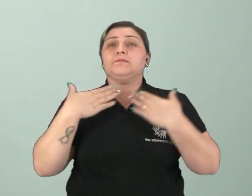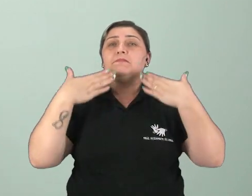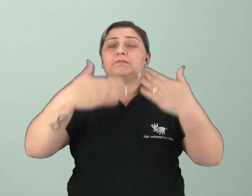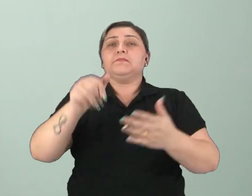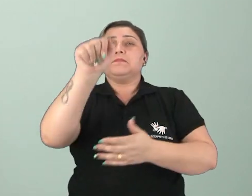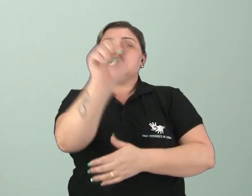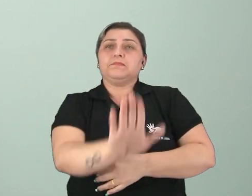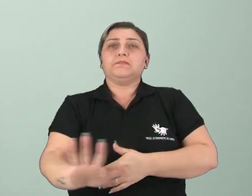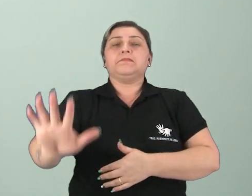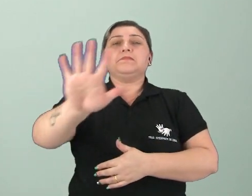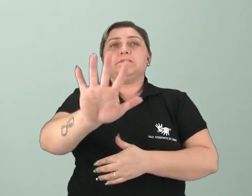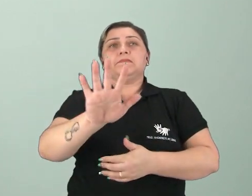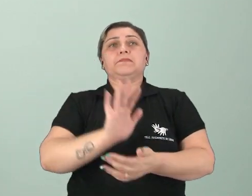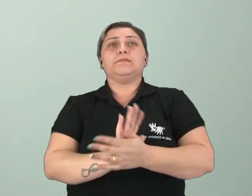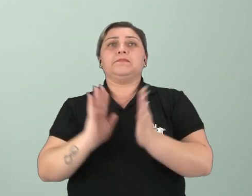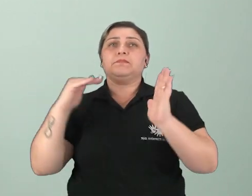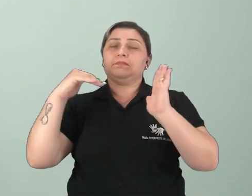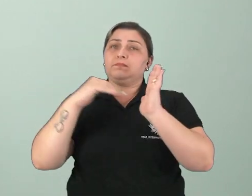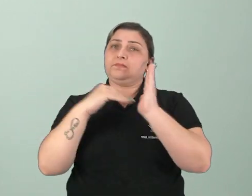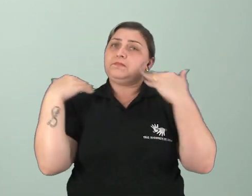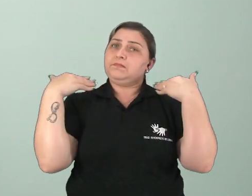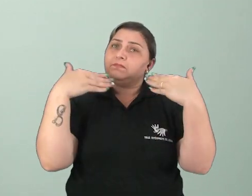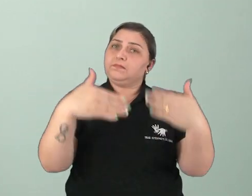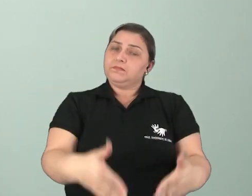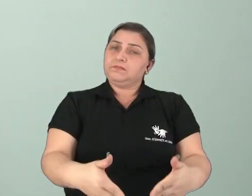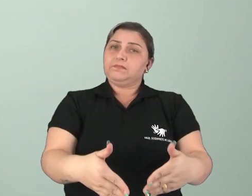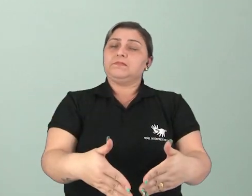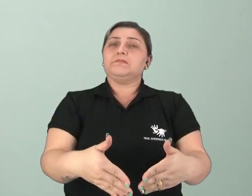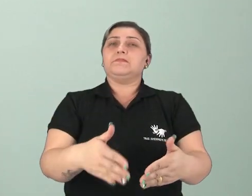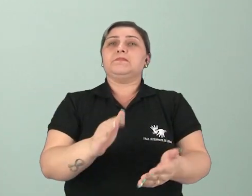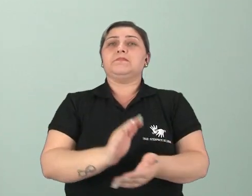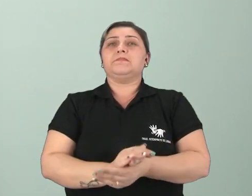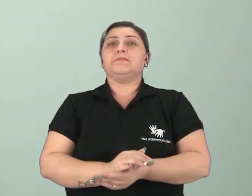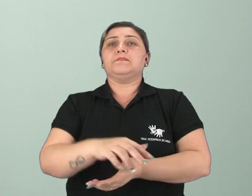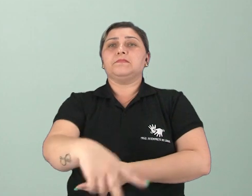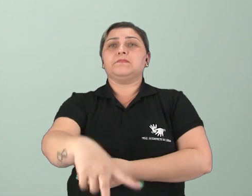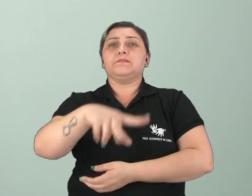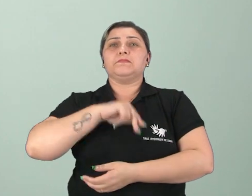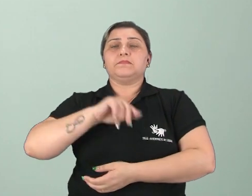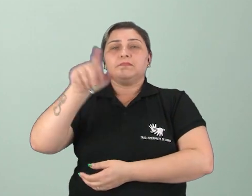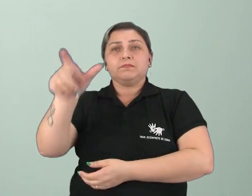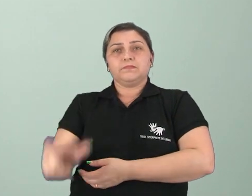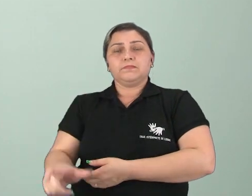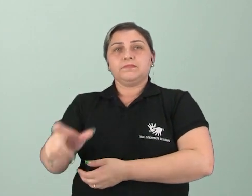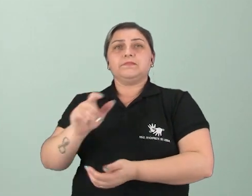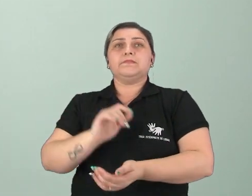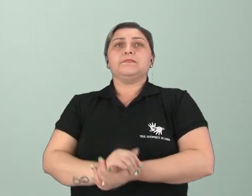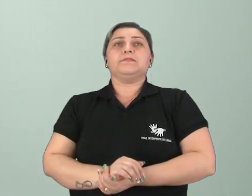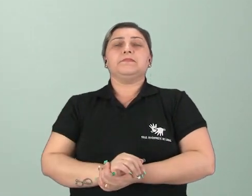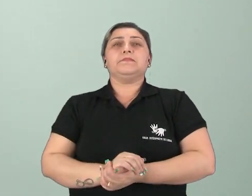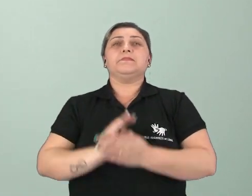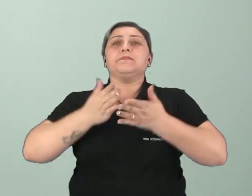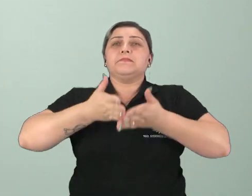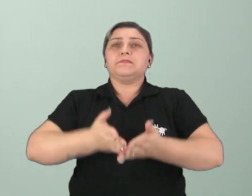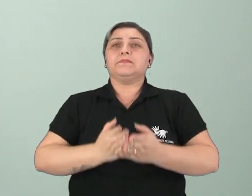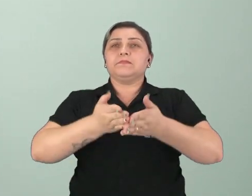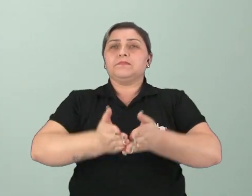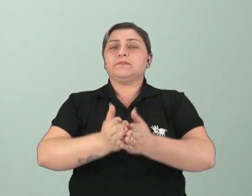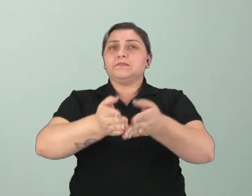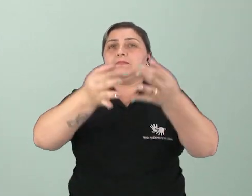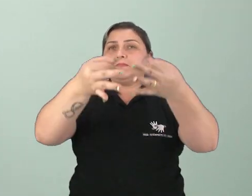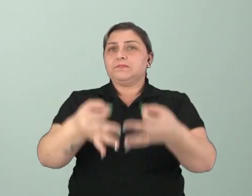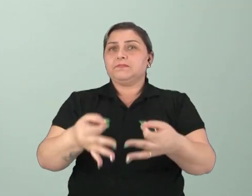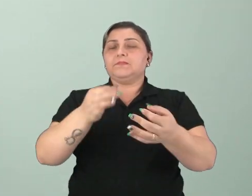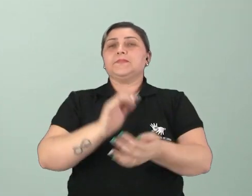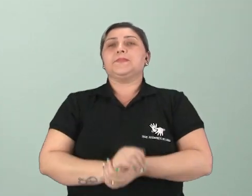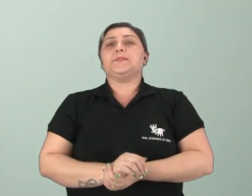América, até a chegada dos portugueses através das navegações, certo?